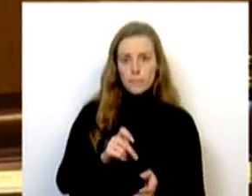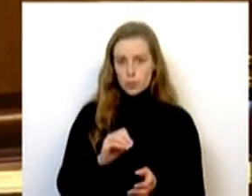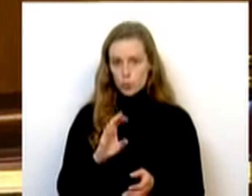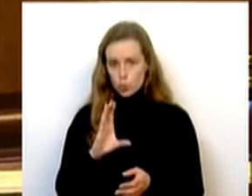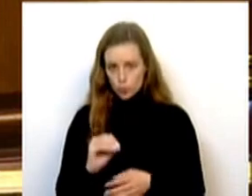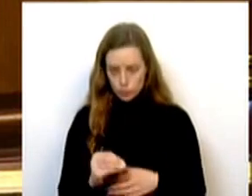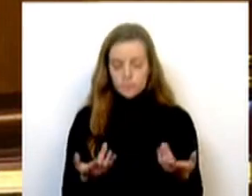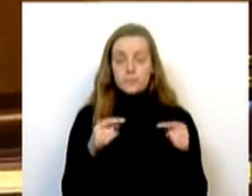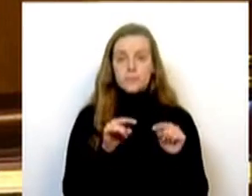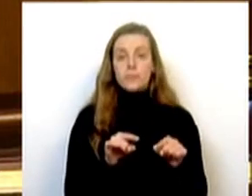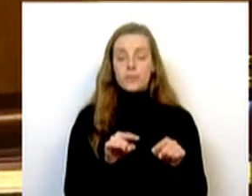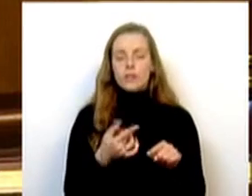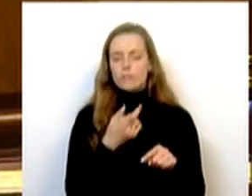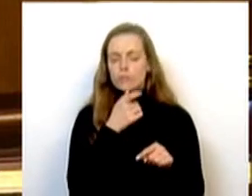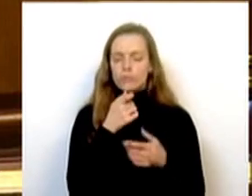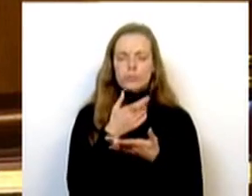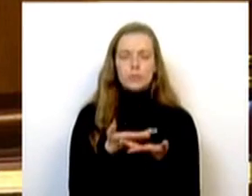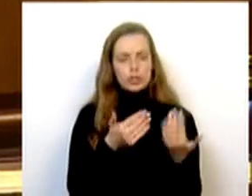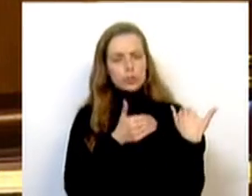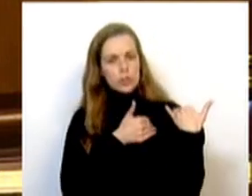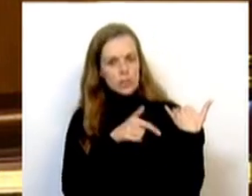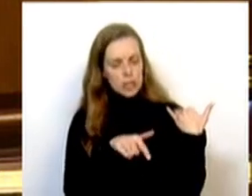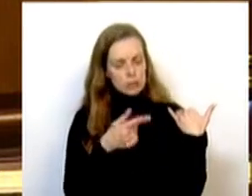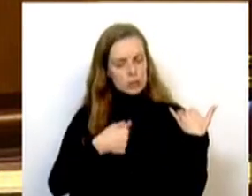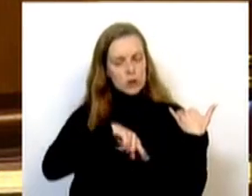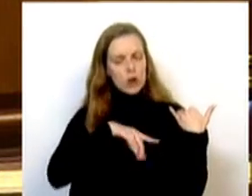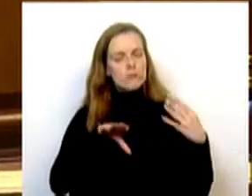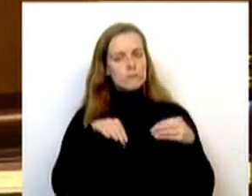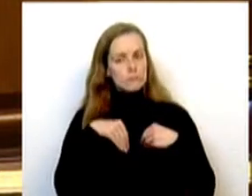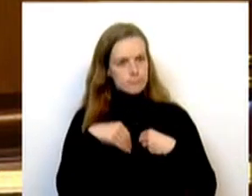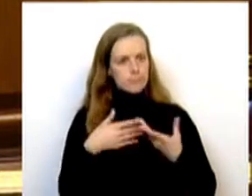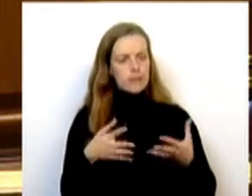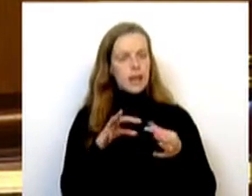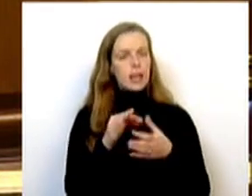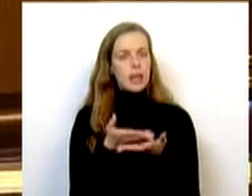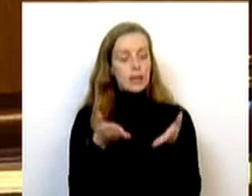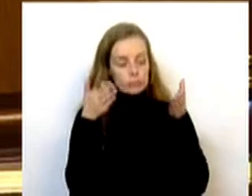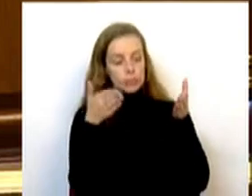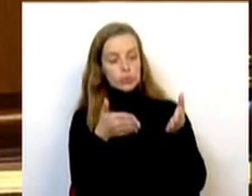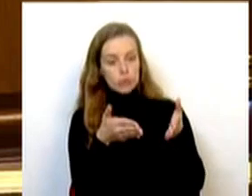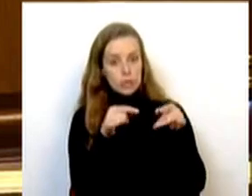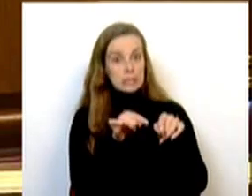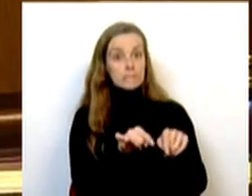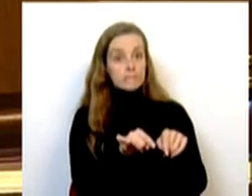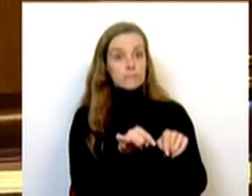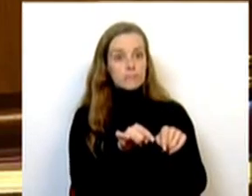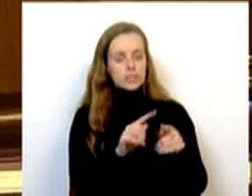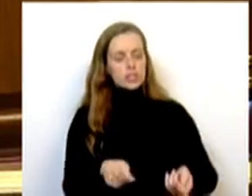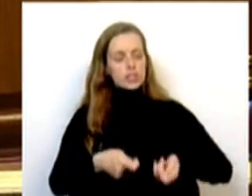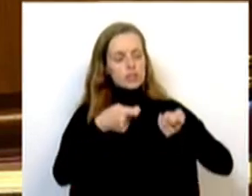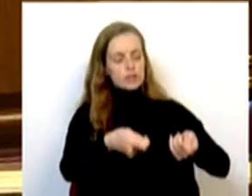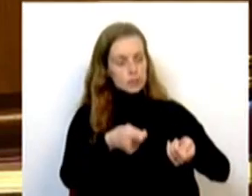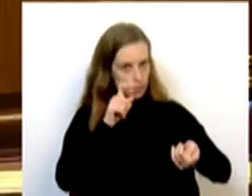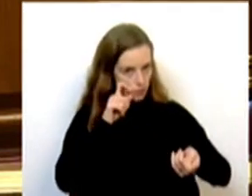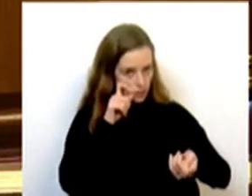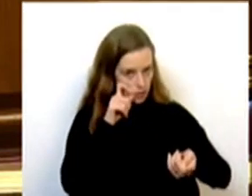os compromissos que assumimos nesse domínio têm tudo a ver com, e convergem, diria, com o investimento que fazemos em defesa.